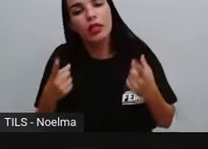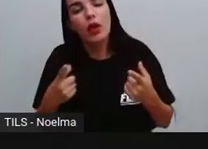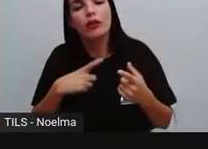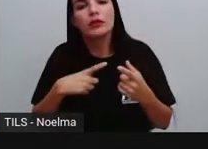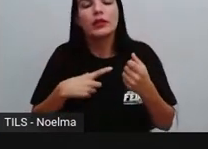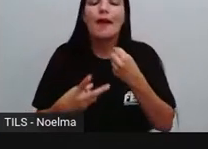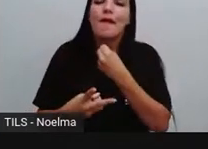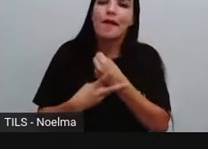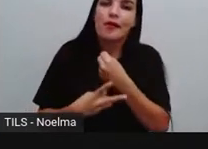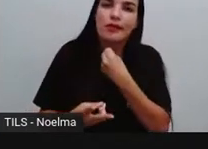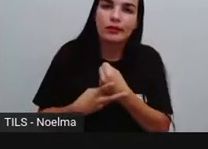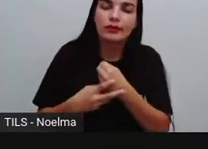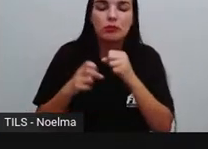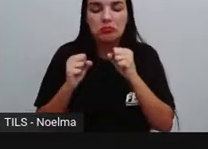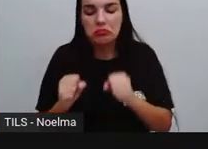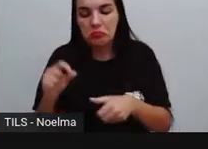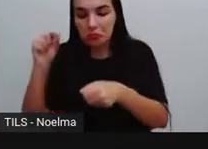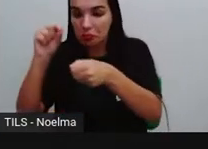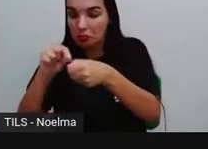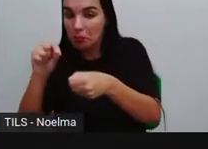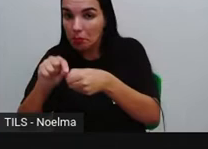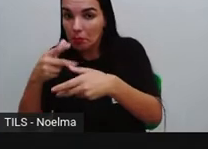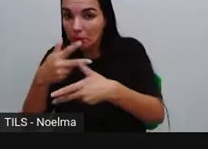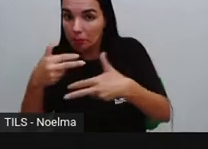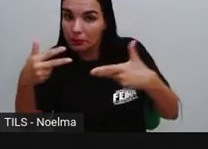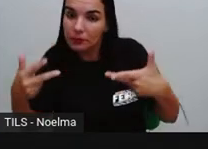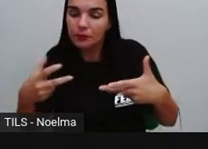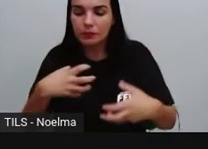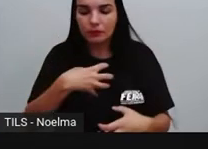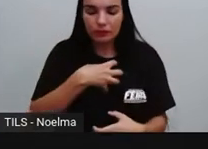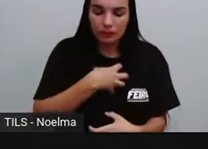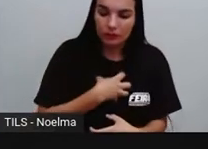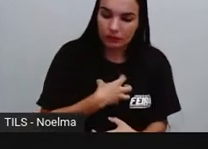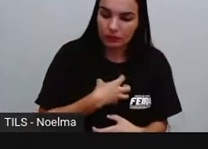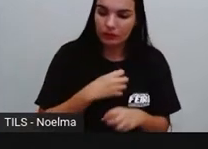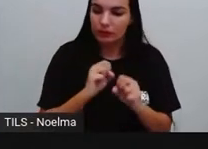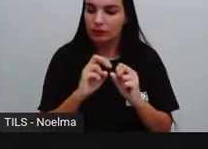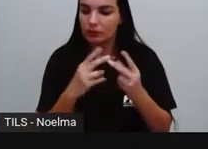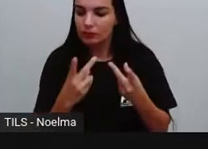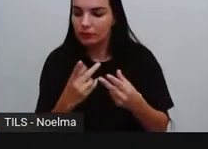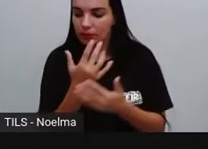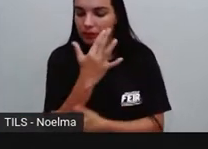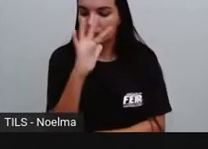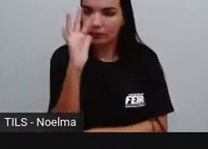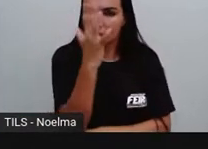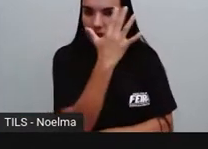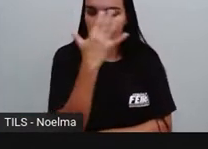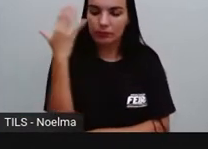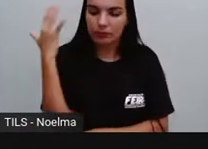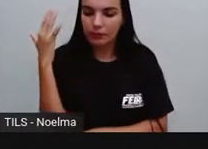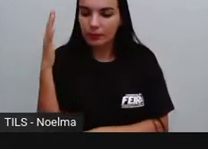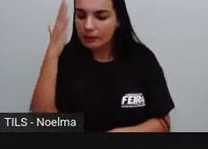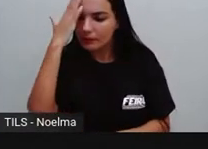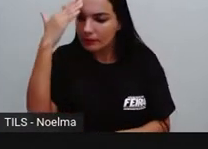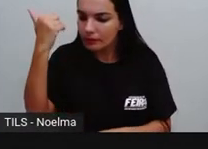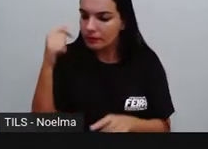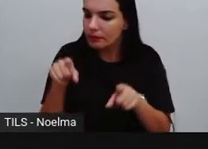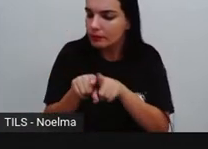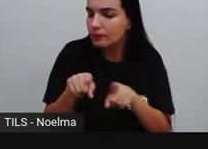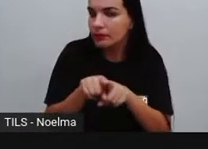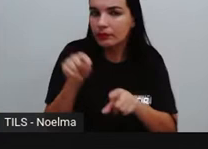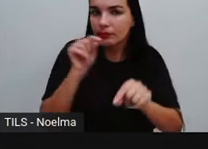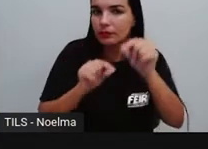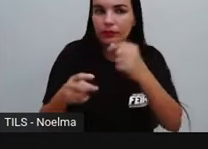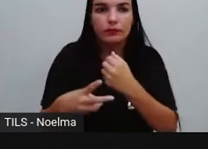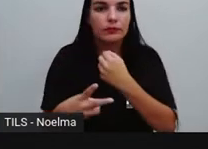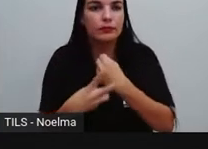expressar aí uma ação, um estado ou um fenômeno da natureza. Sabemos também que o verbo